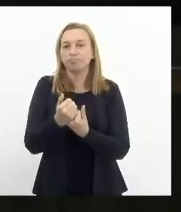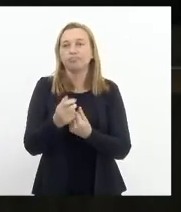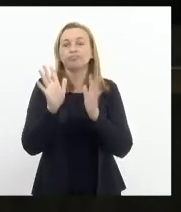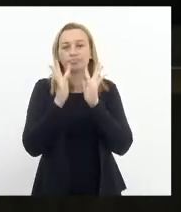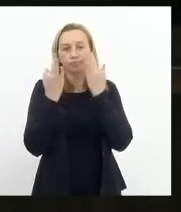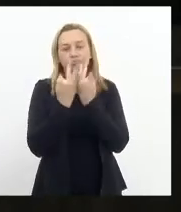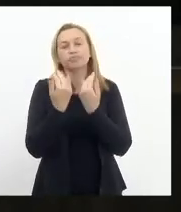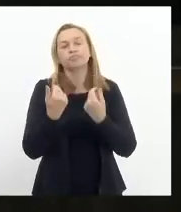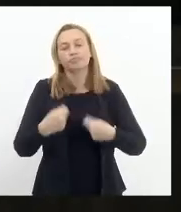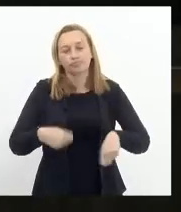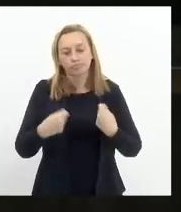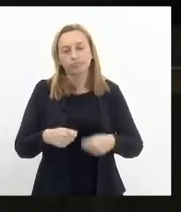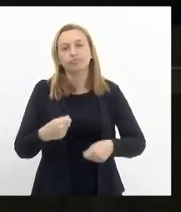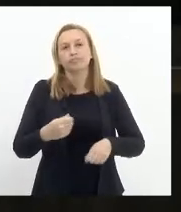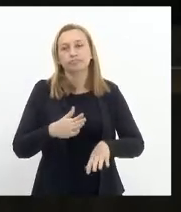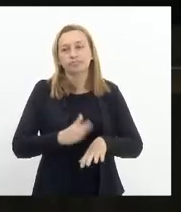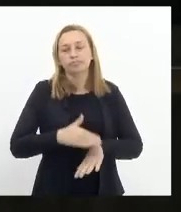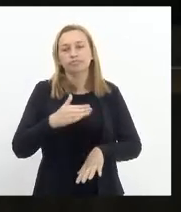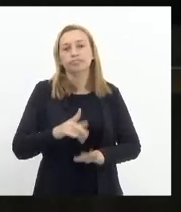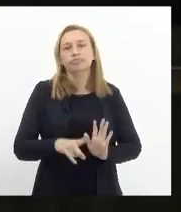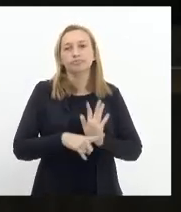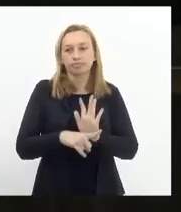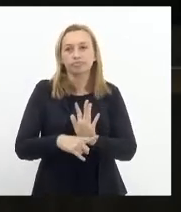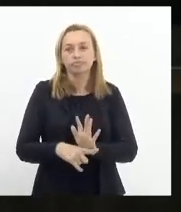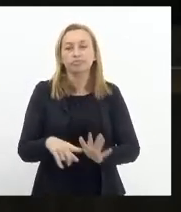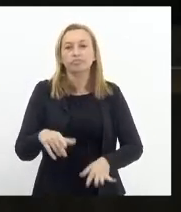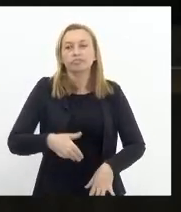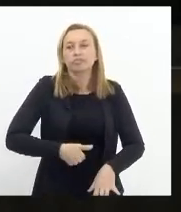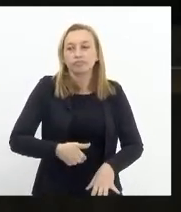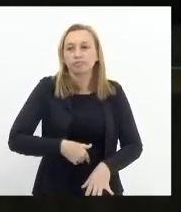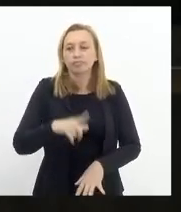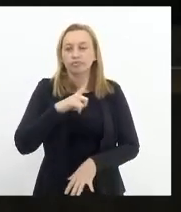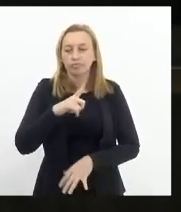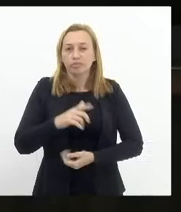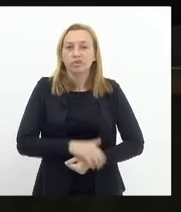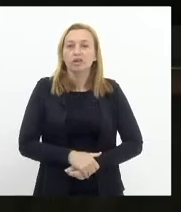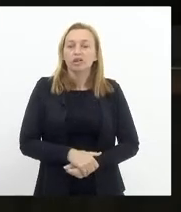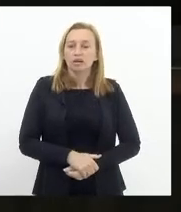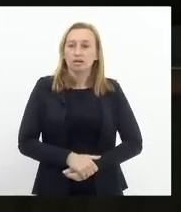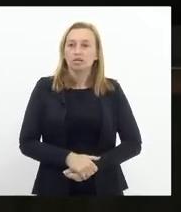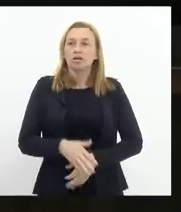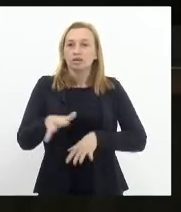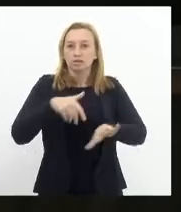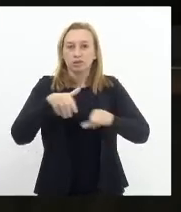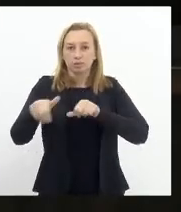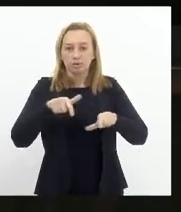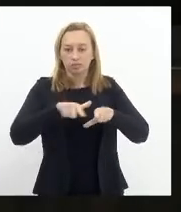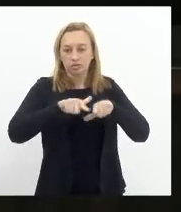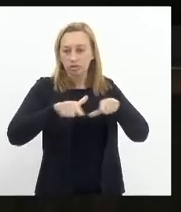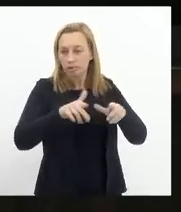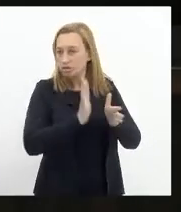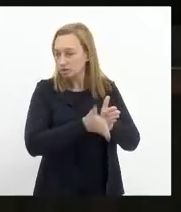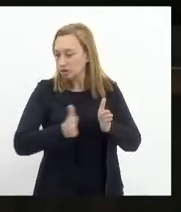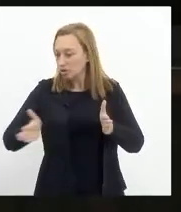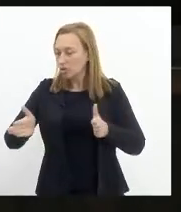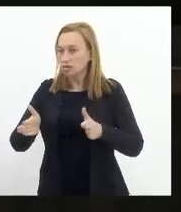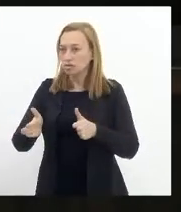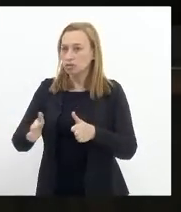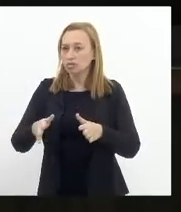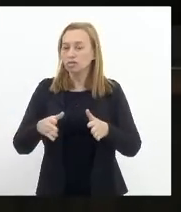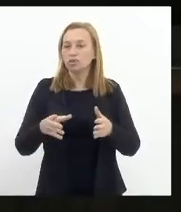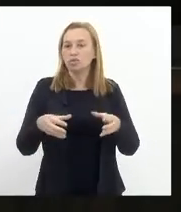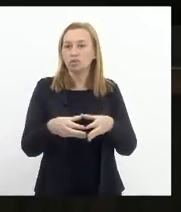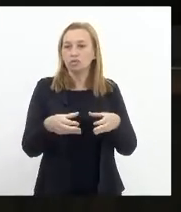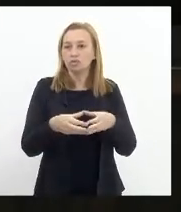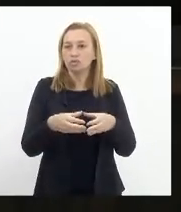famílias mais necessitadas que é para ajudar quem tem fome eu vou chamar os trabalhos a ordem e vou colher o parecer da comissão de